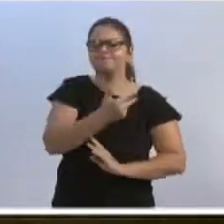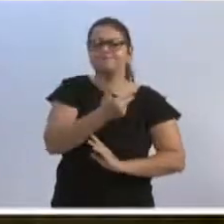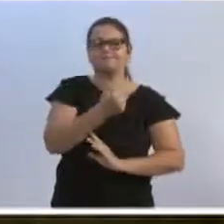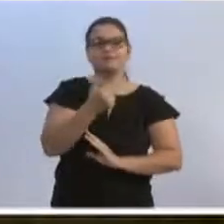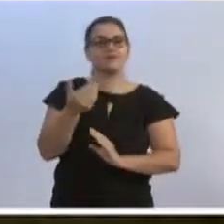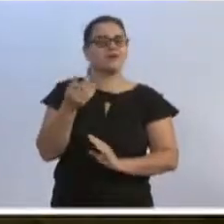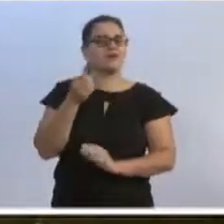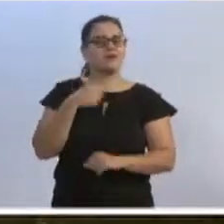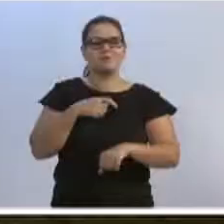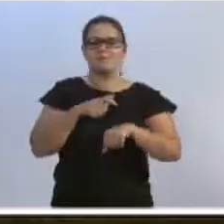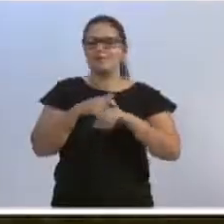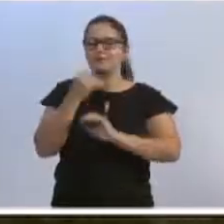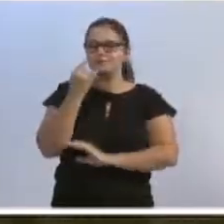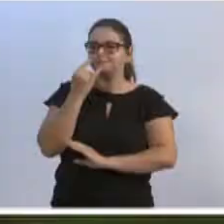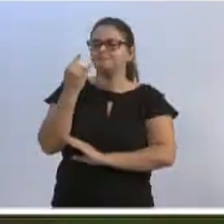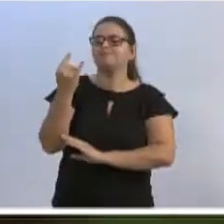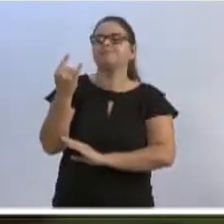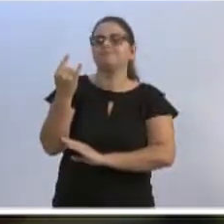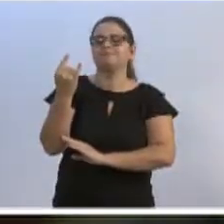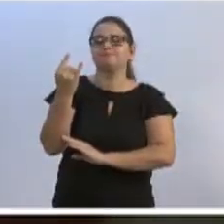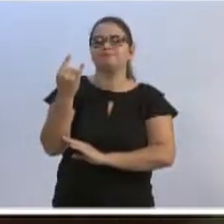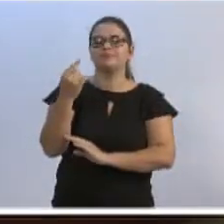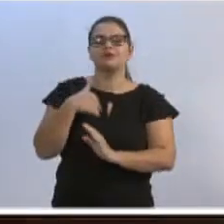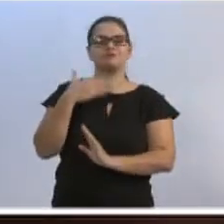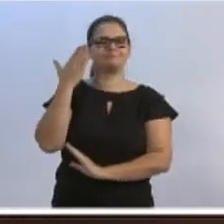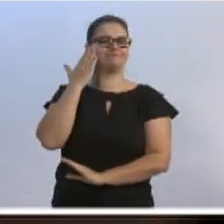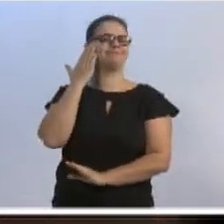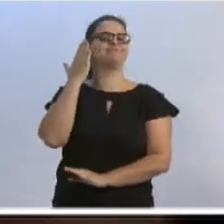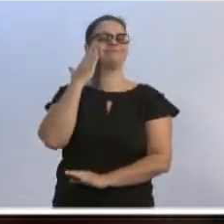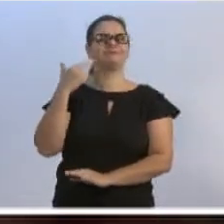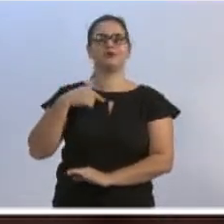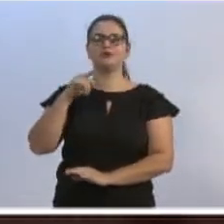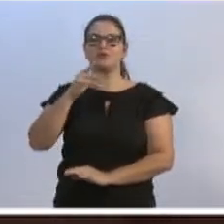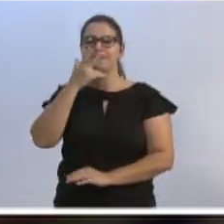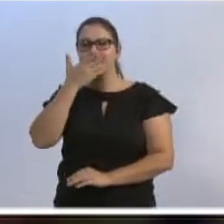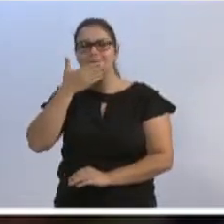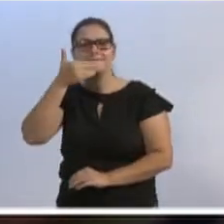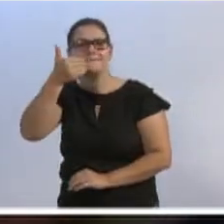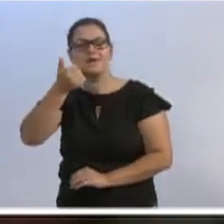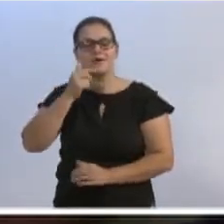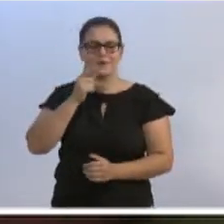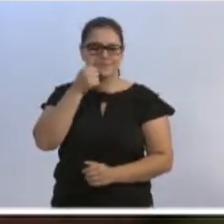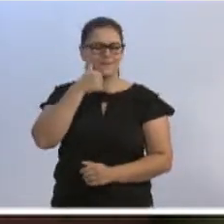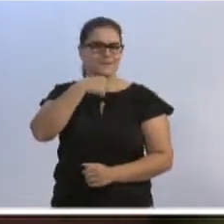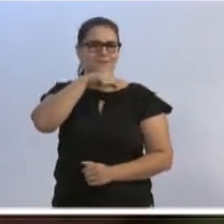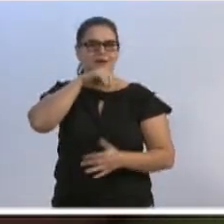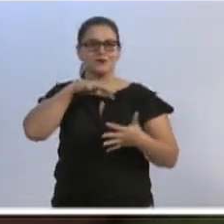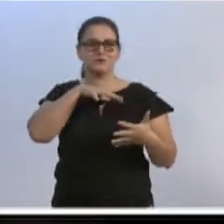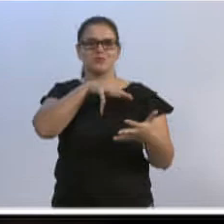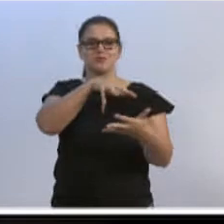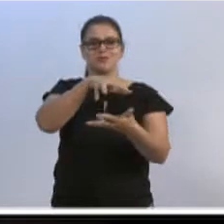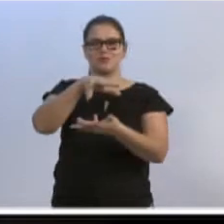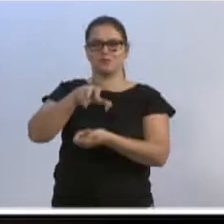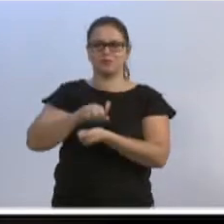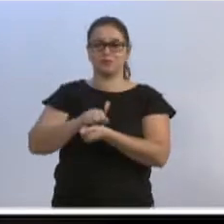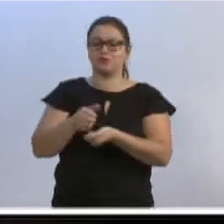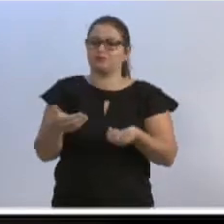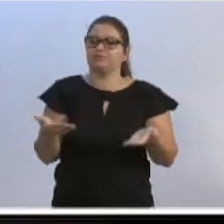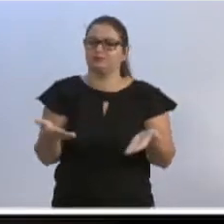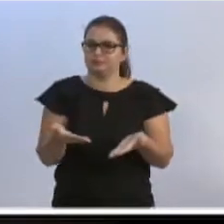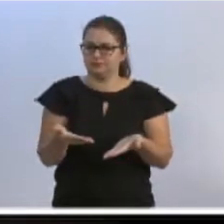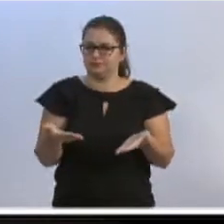que logo me encantei. Ali eu já sabia, eu tenho a melhor mãe do mundo. Hoje,